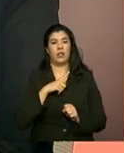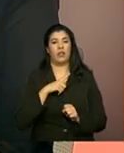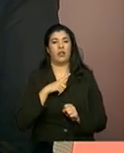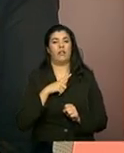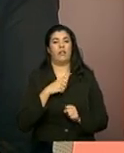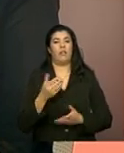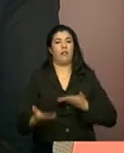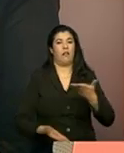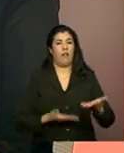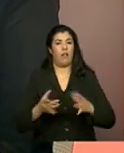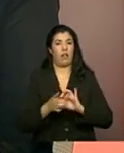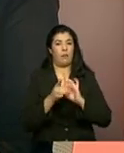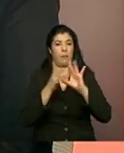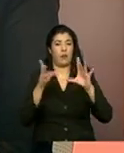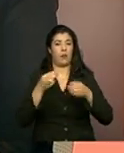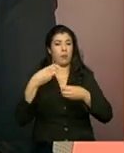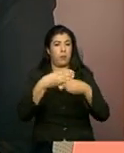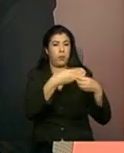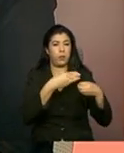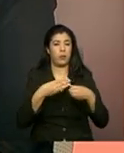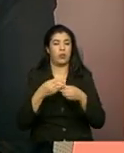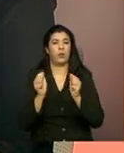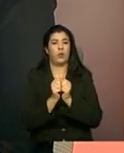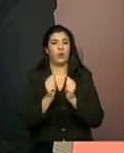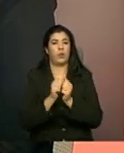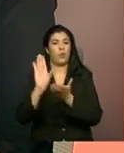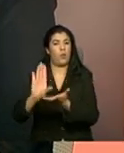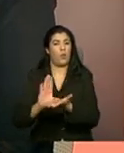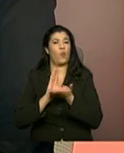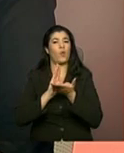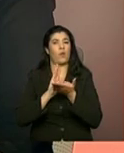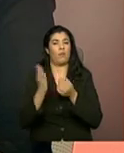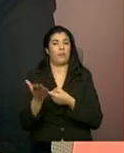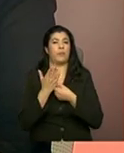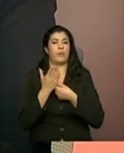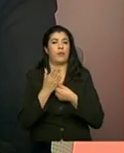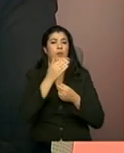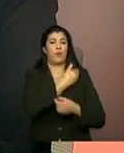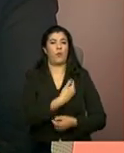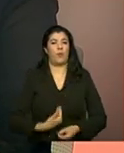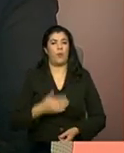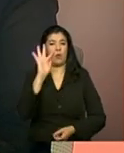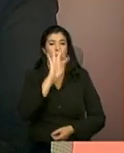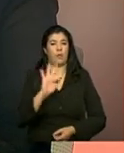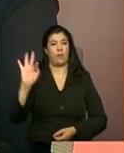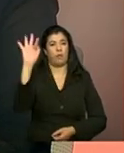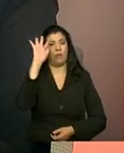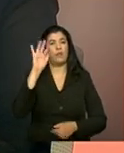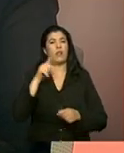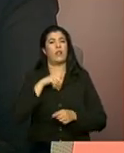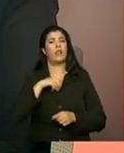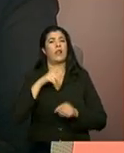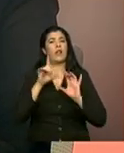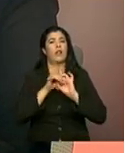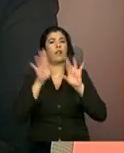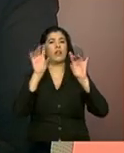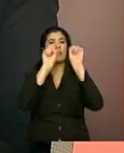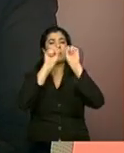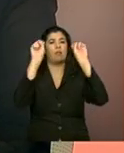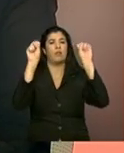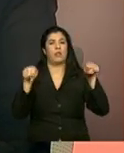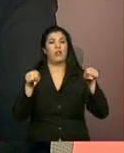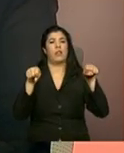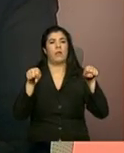ofertam o serviço de convivência com o cofinanciamento do governo federal, um sistema de informações, né, o SISC.